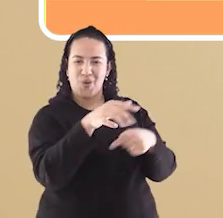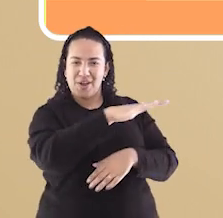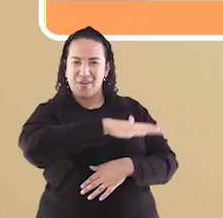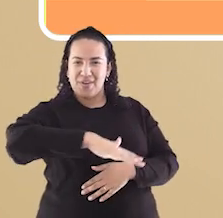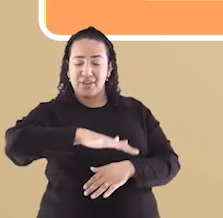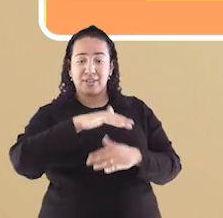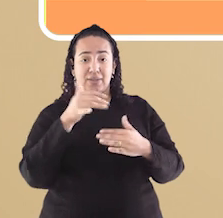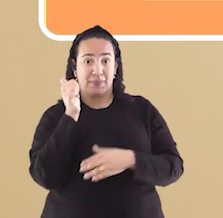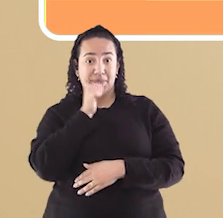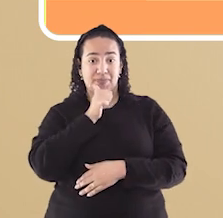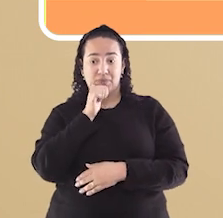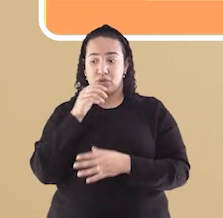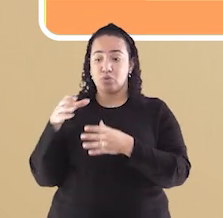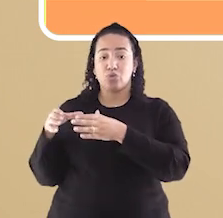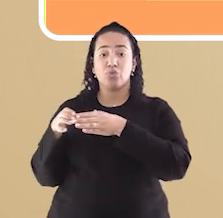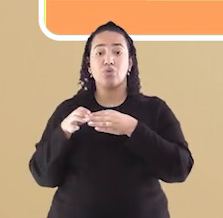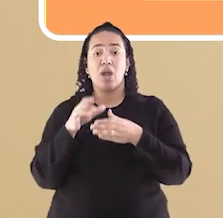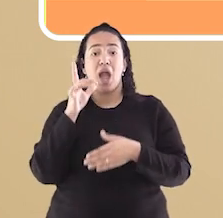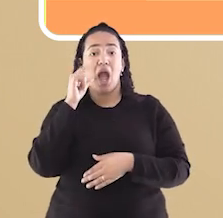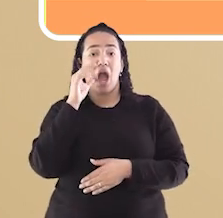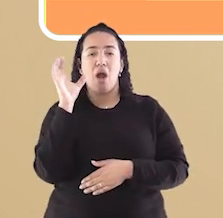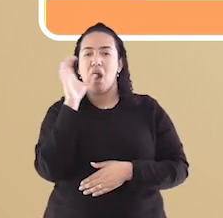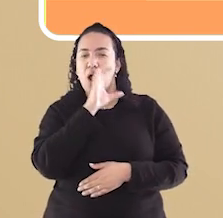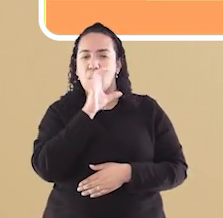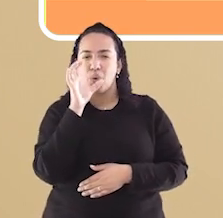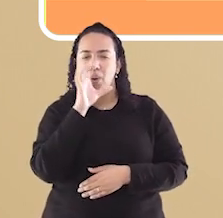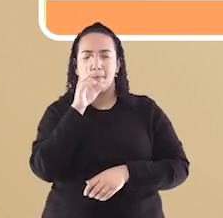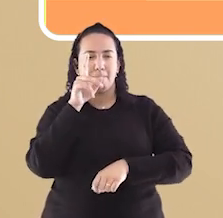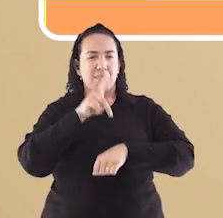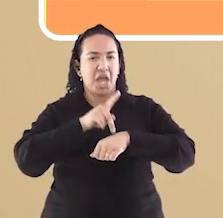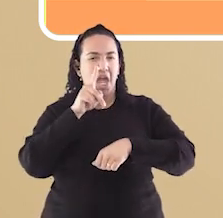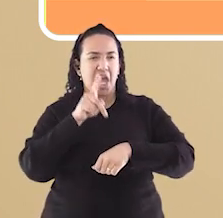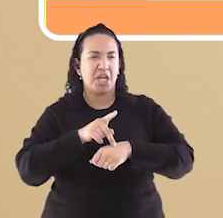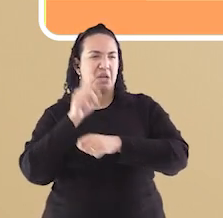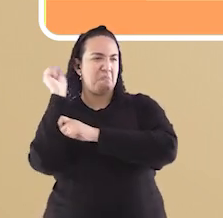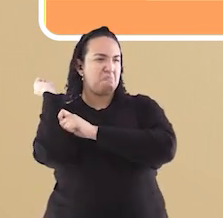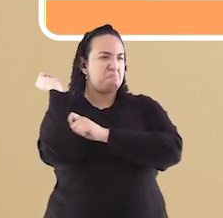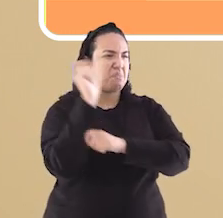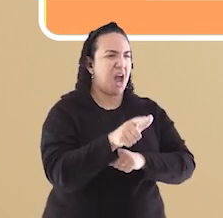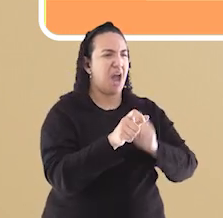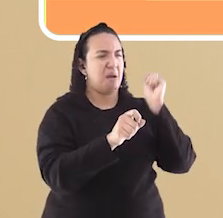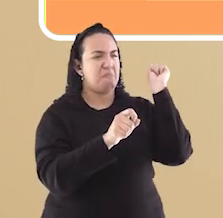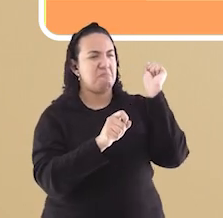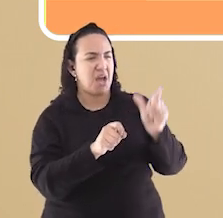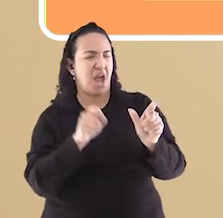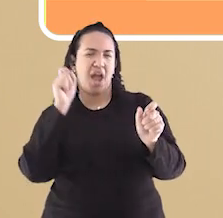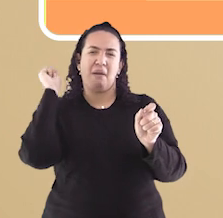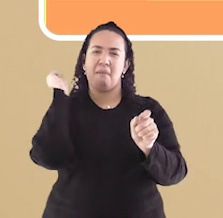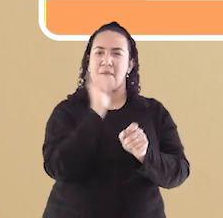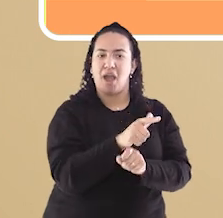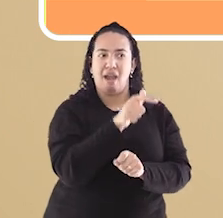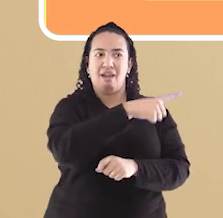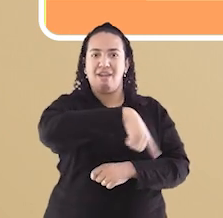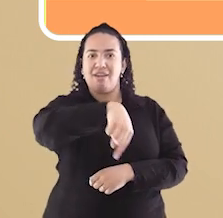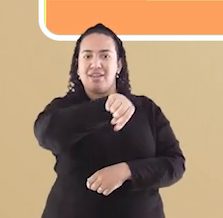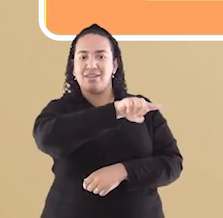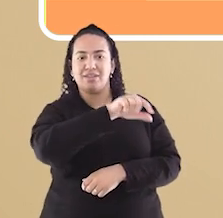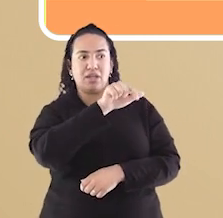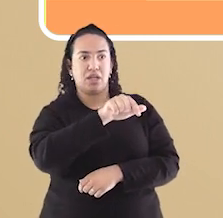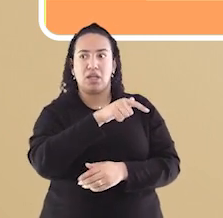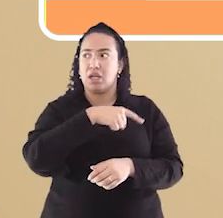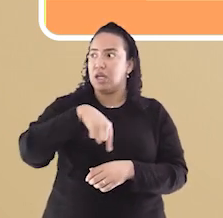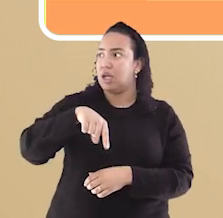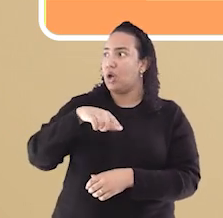Ela e um grupo de pessoas jogou água quente, paus, pedras e outras coisas nos invasores. Com isso, ela